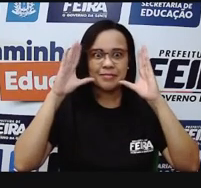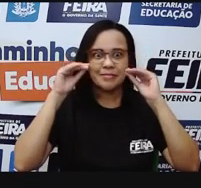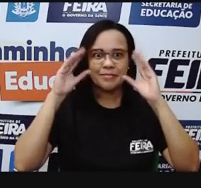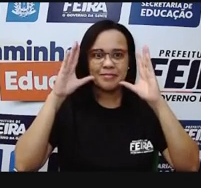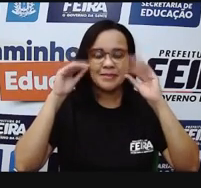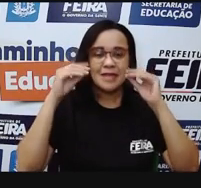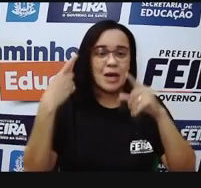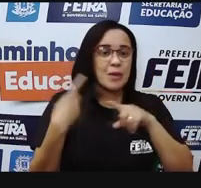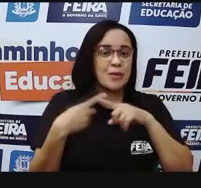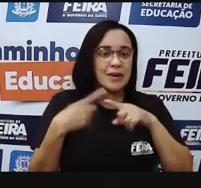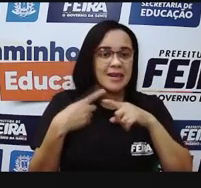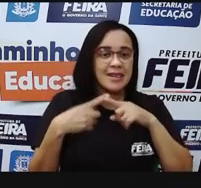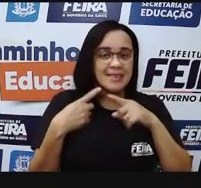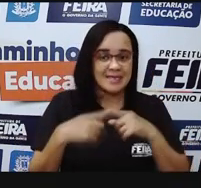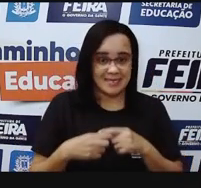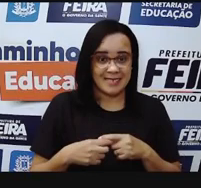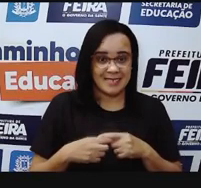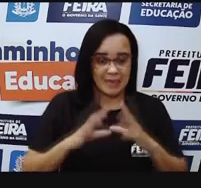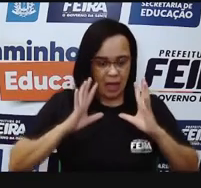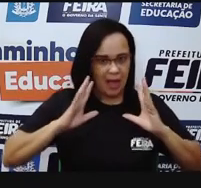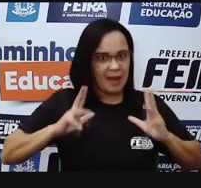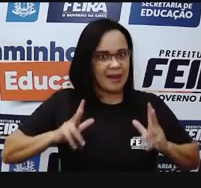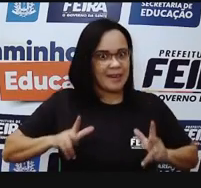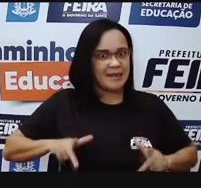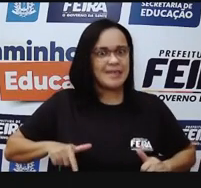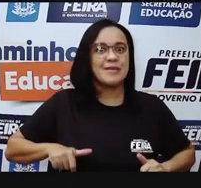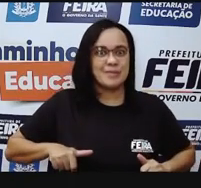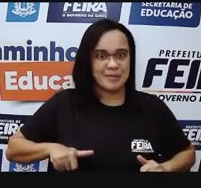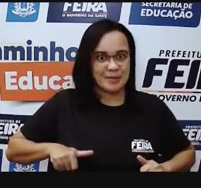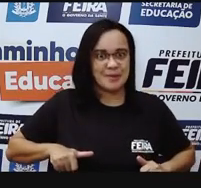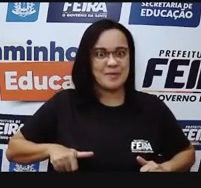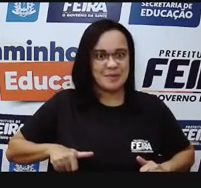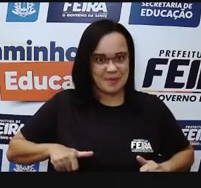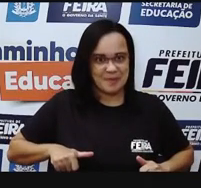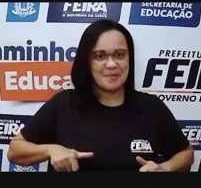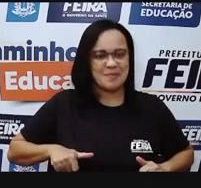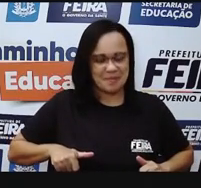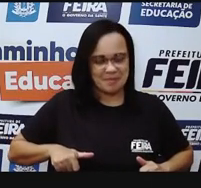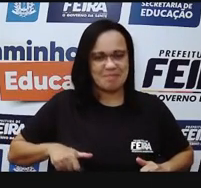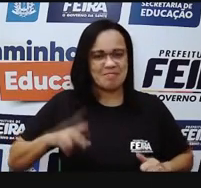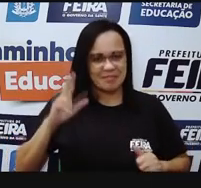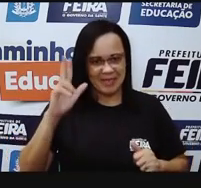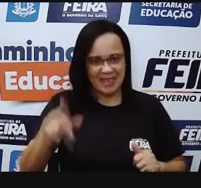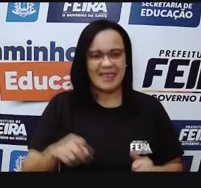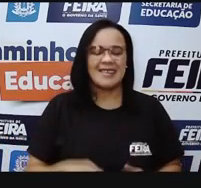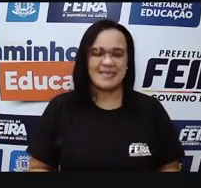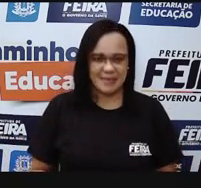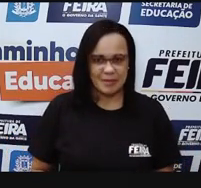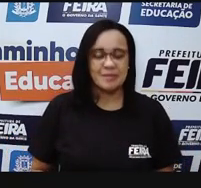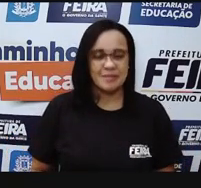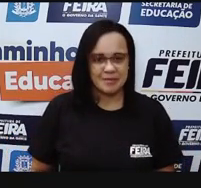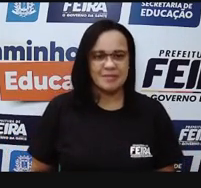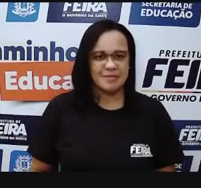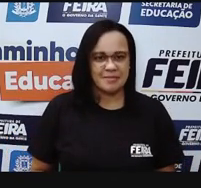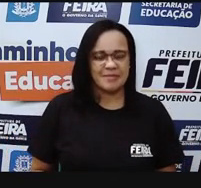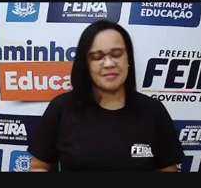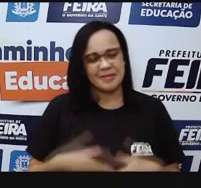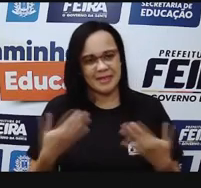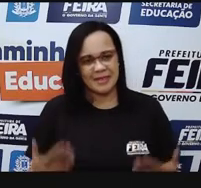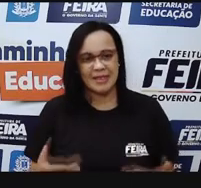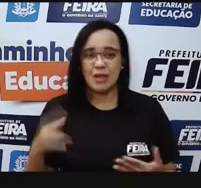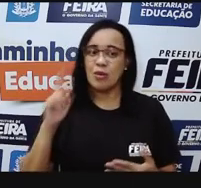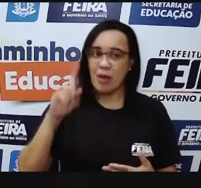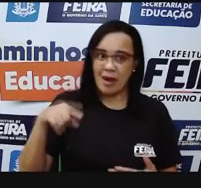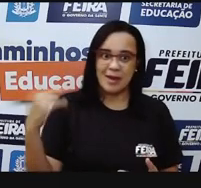exatamente para auxiliar nesse processo de proteção, limpeza e hidratação do